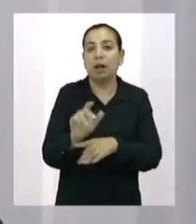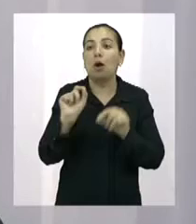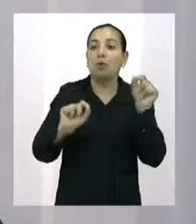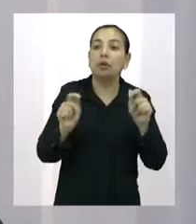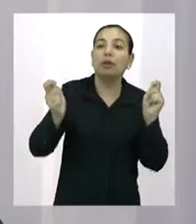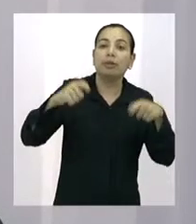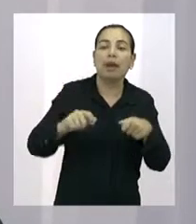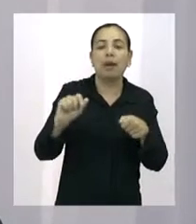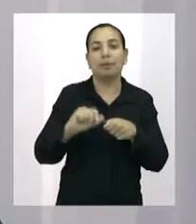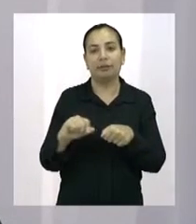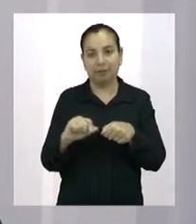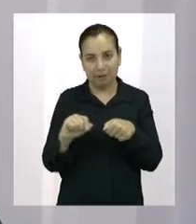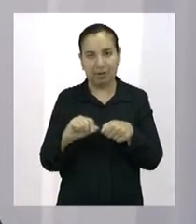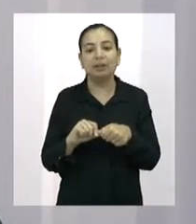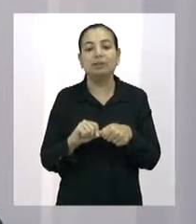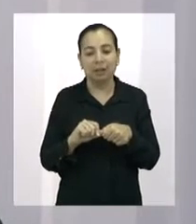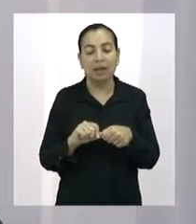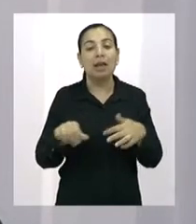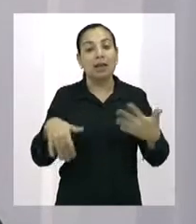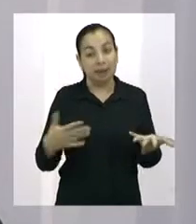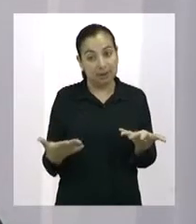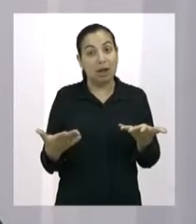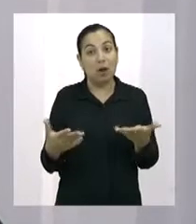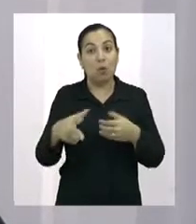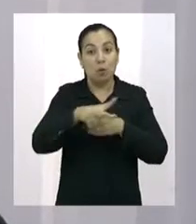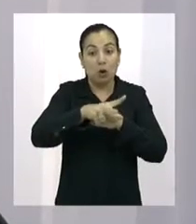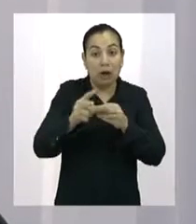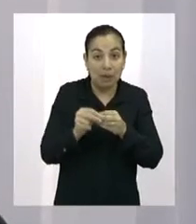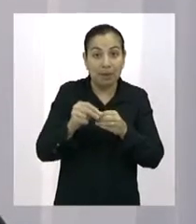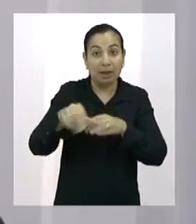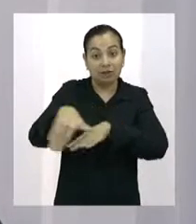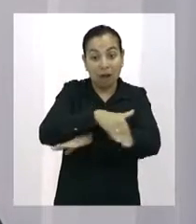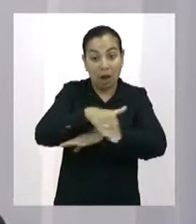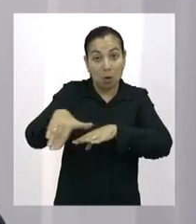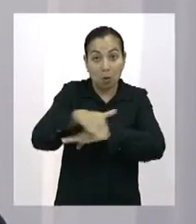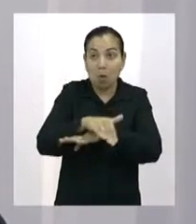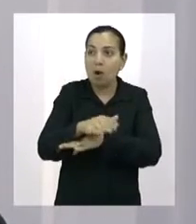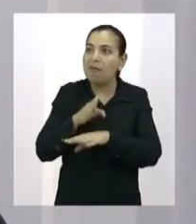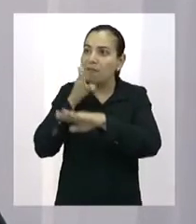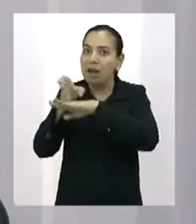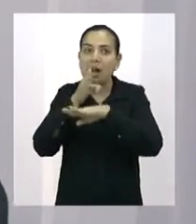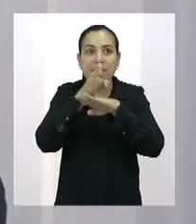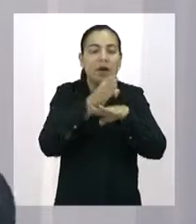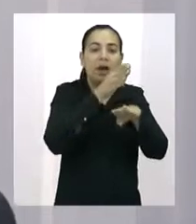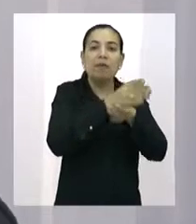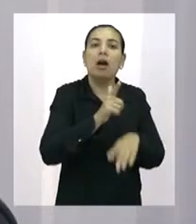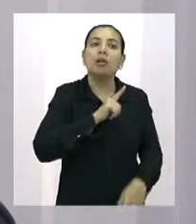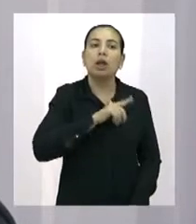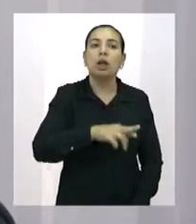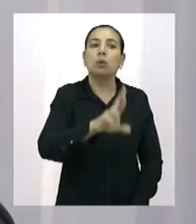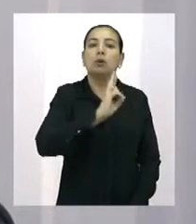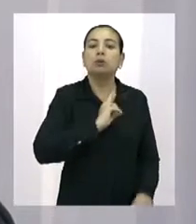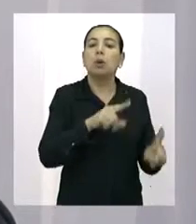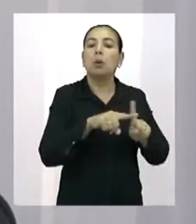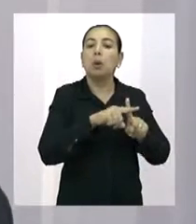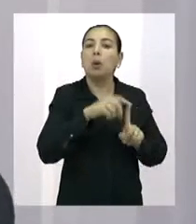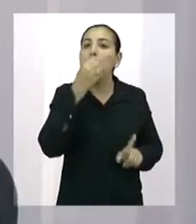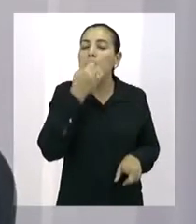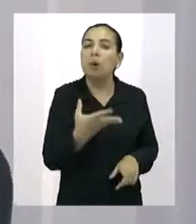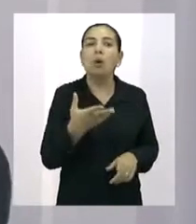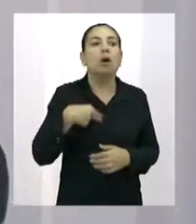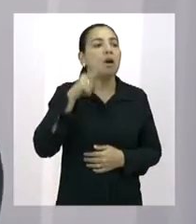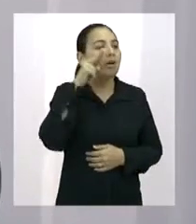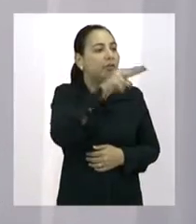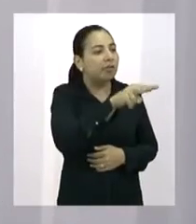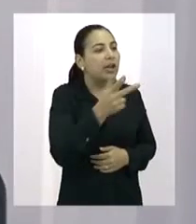programa, o Gabinete do Plácido na Rua, tem trazido um resultado significativo. É uma rampa de lixo, buracos,